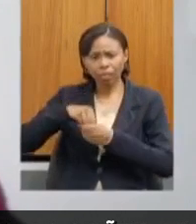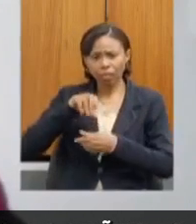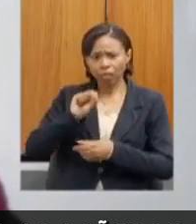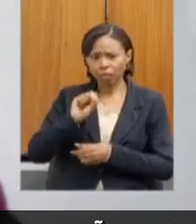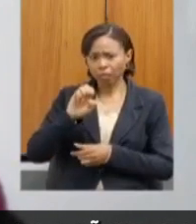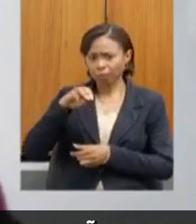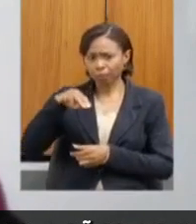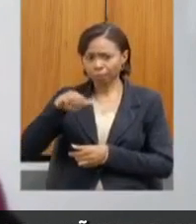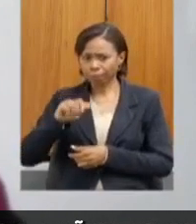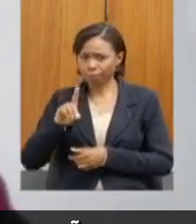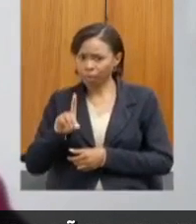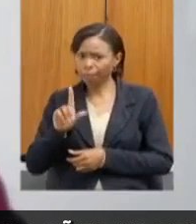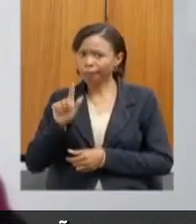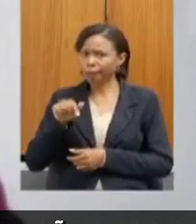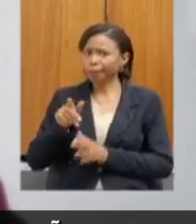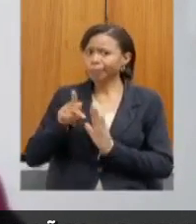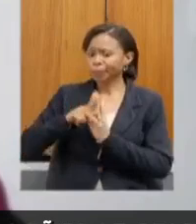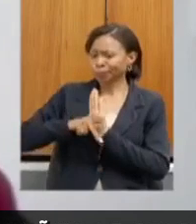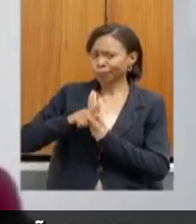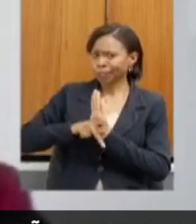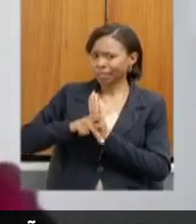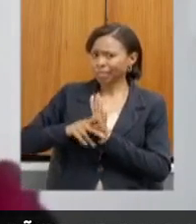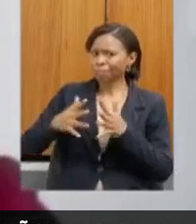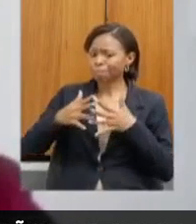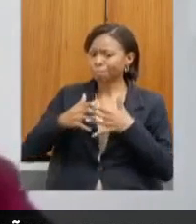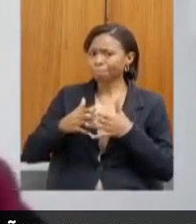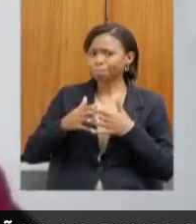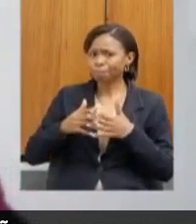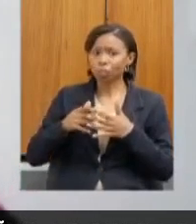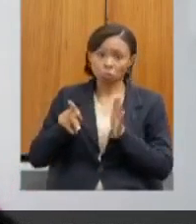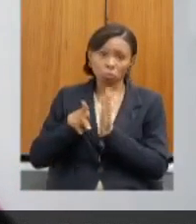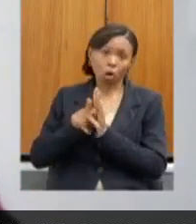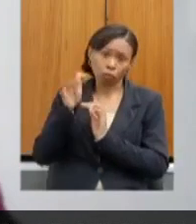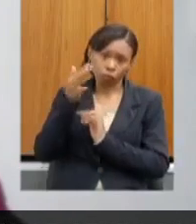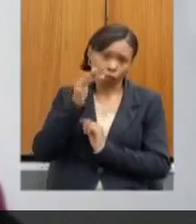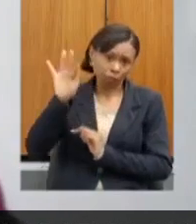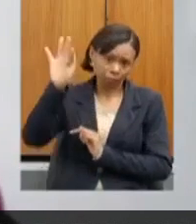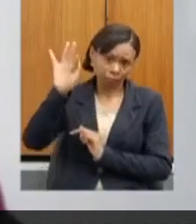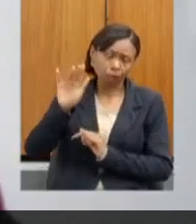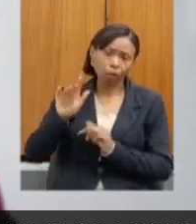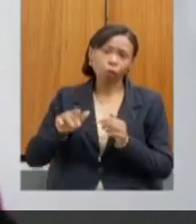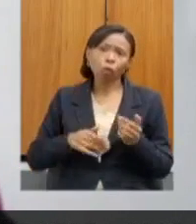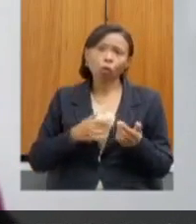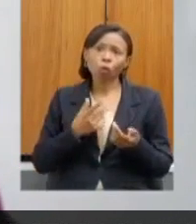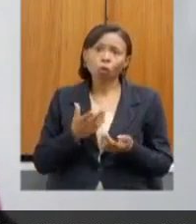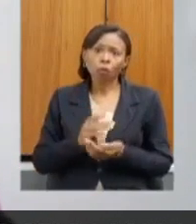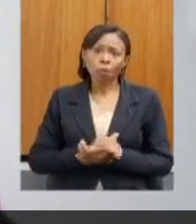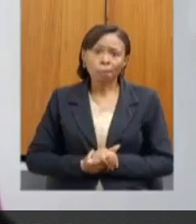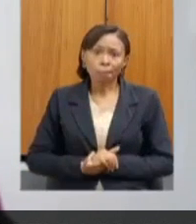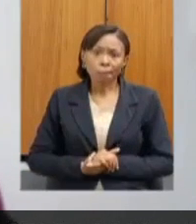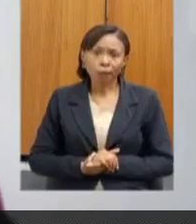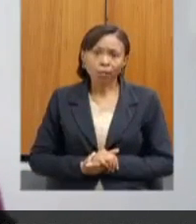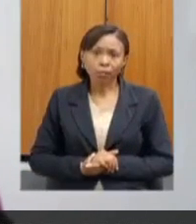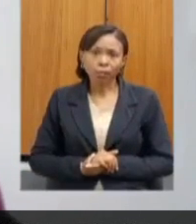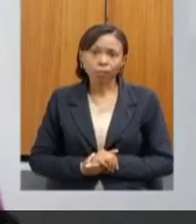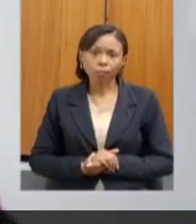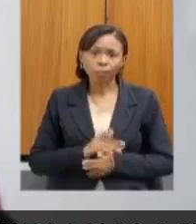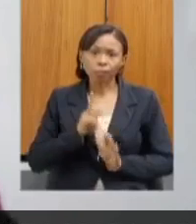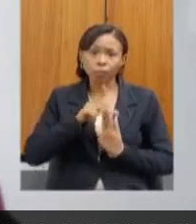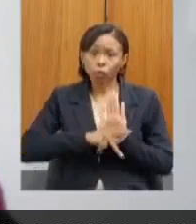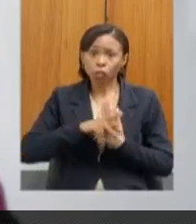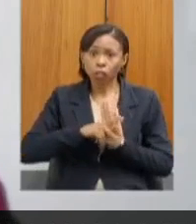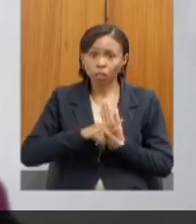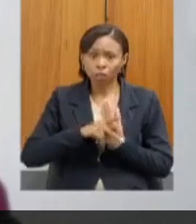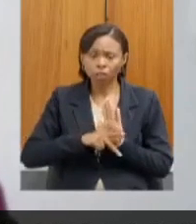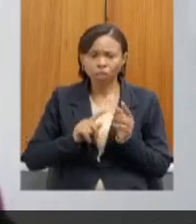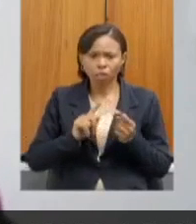projetos extremamente emblemáticos da competência federal, inclusive, o projeto Bloco 8, do evento que o BG está inscrito, a gente tem posições